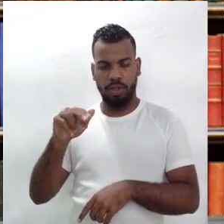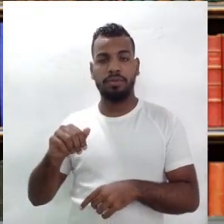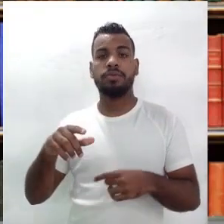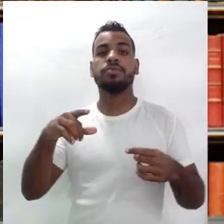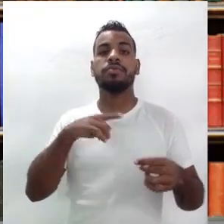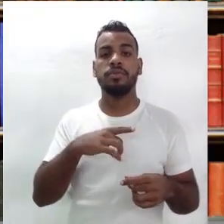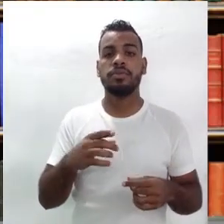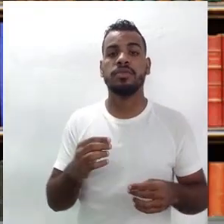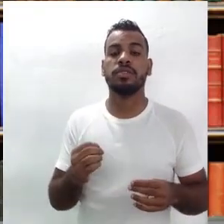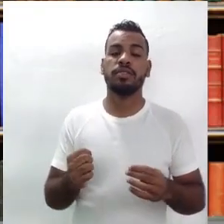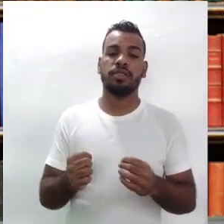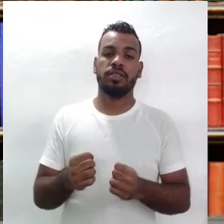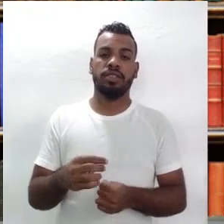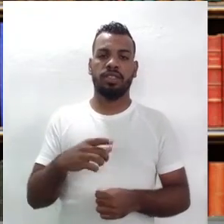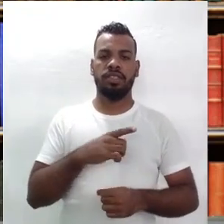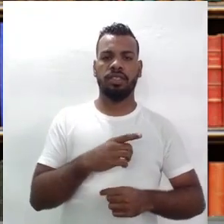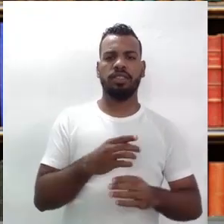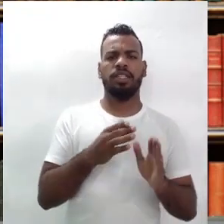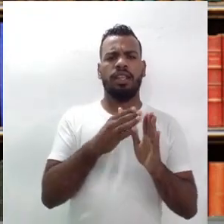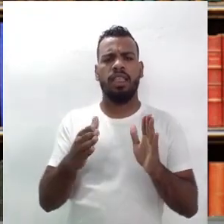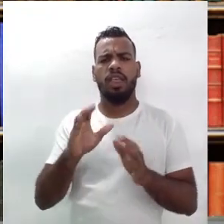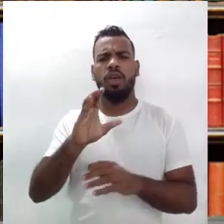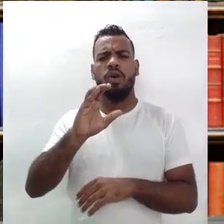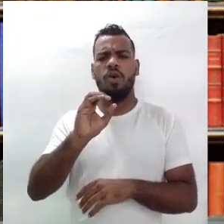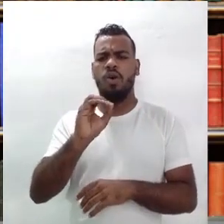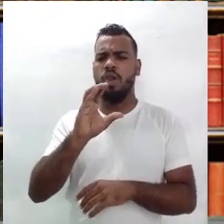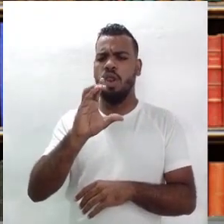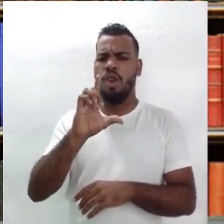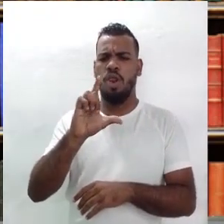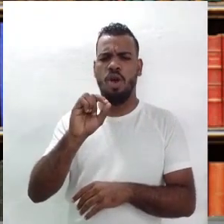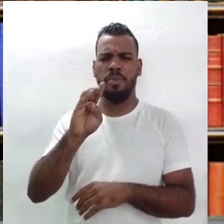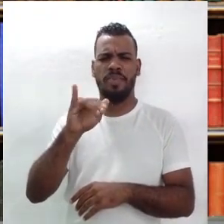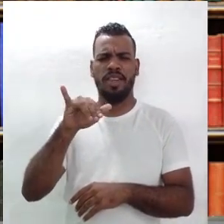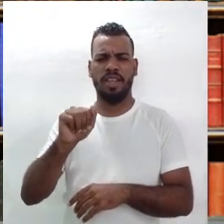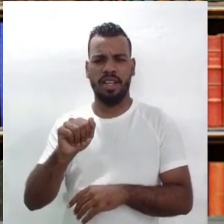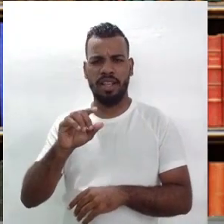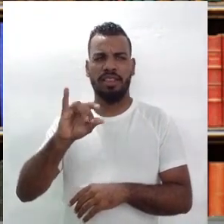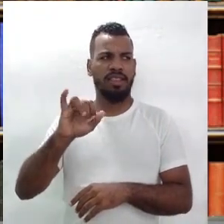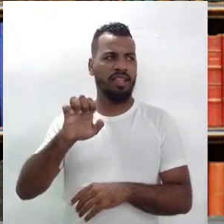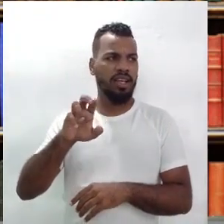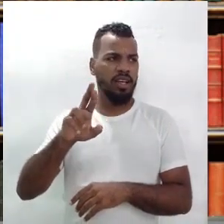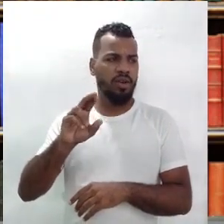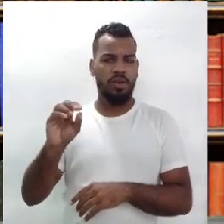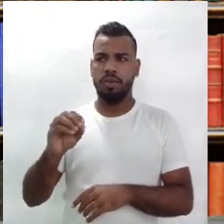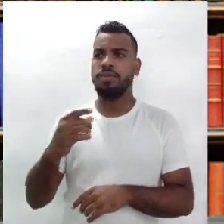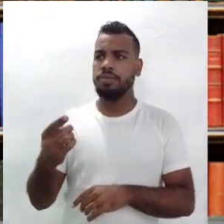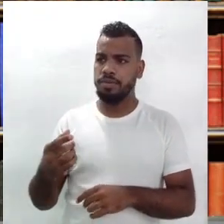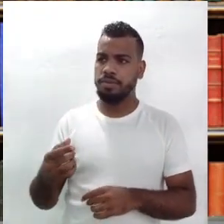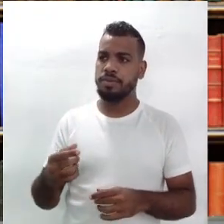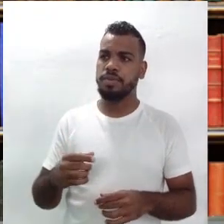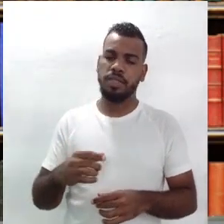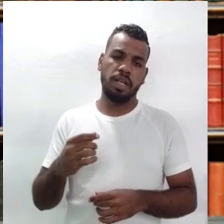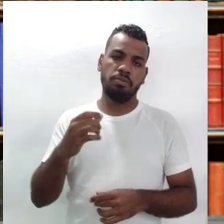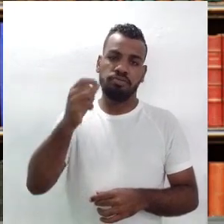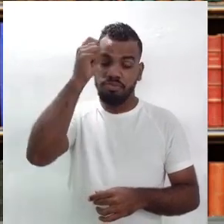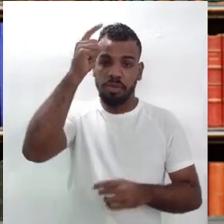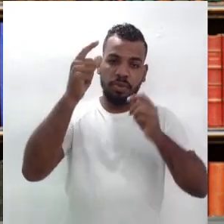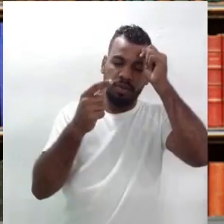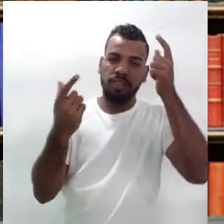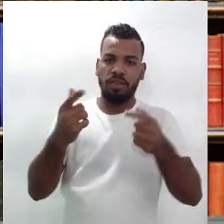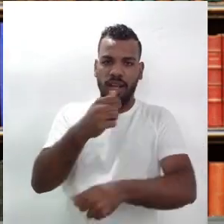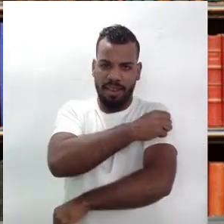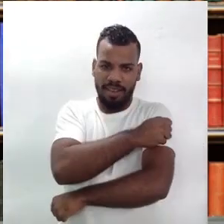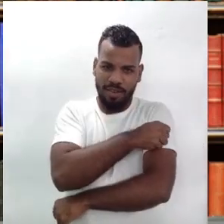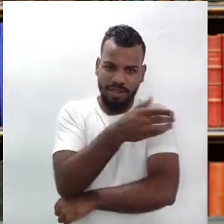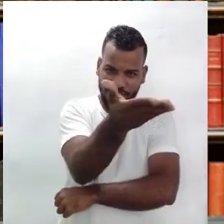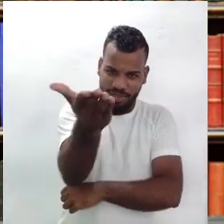um teatro do improviso, para se dizer. E lembrar que, como os estudantes